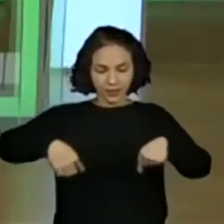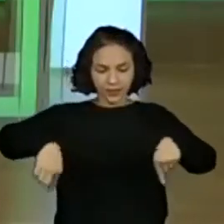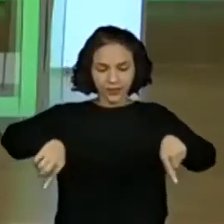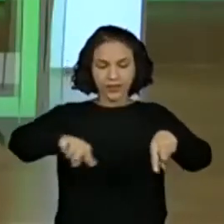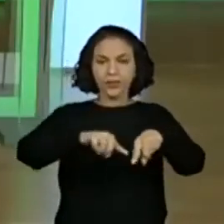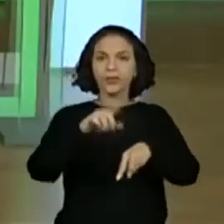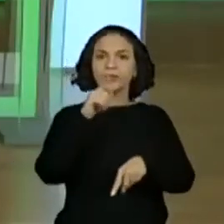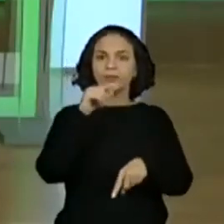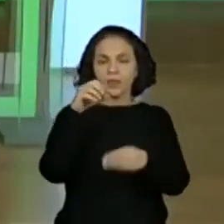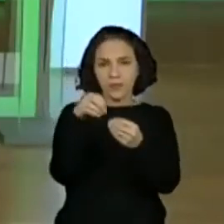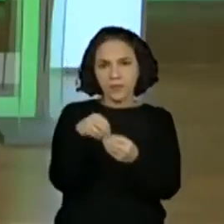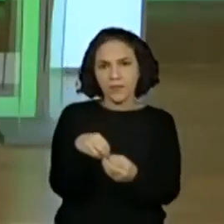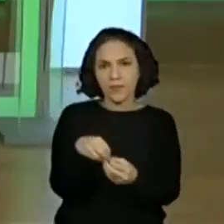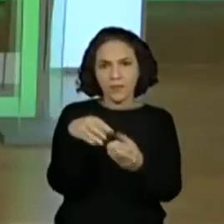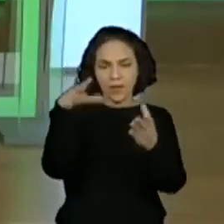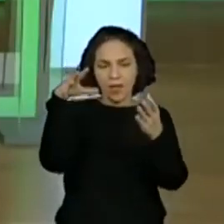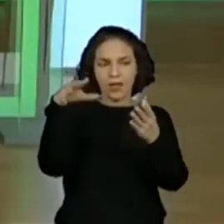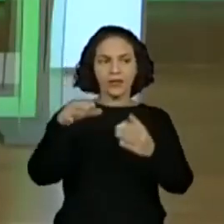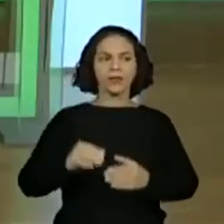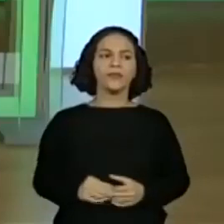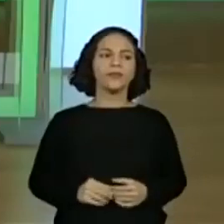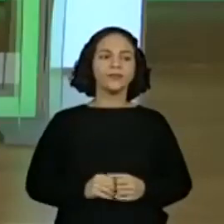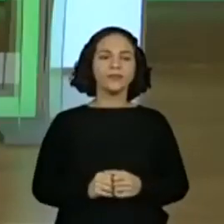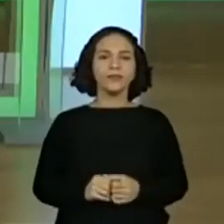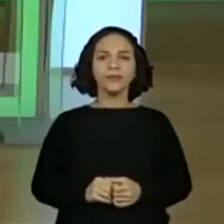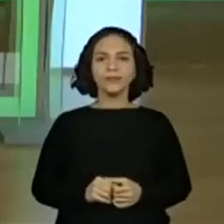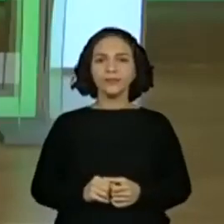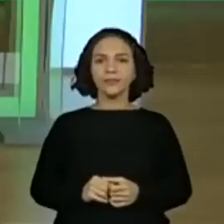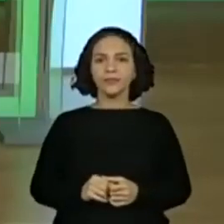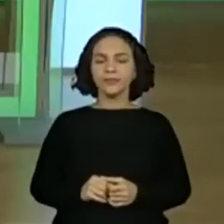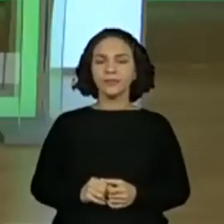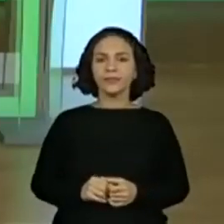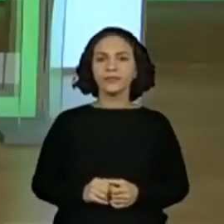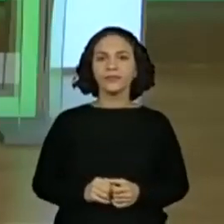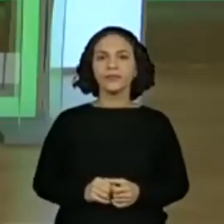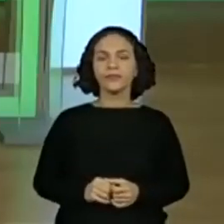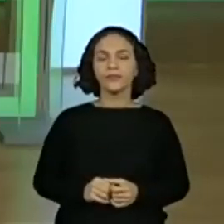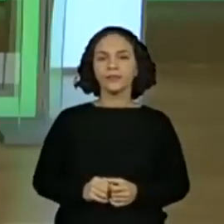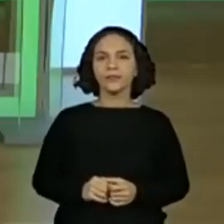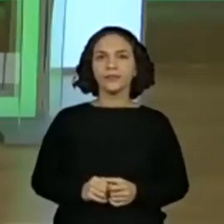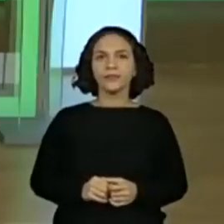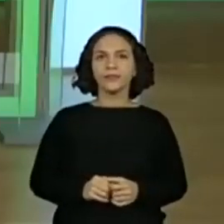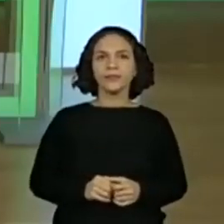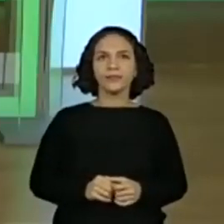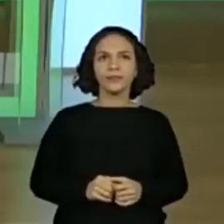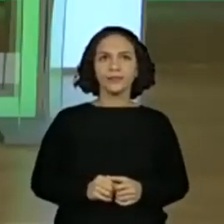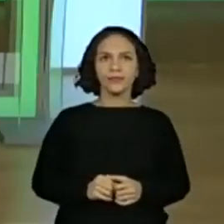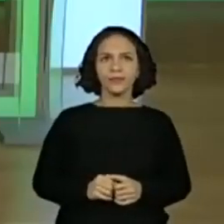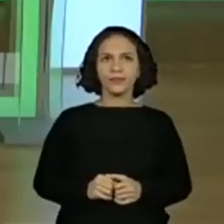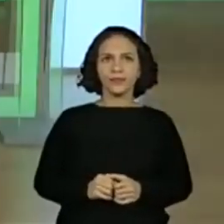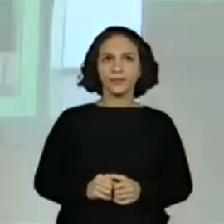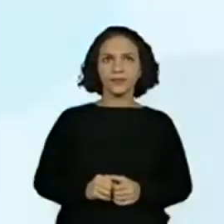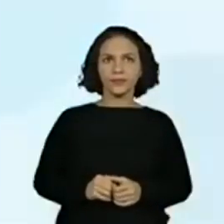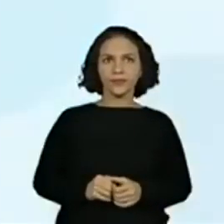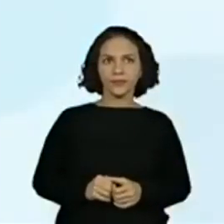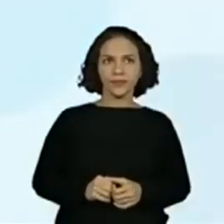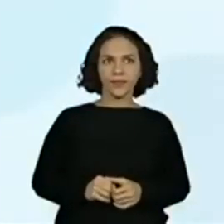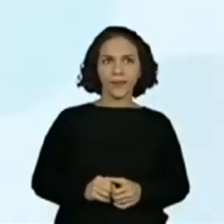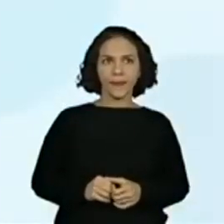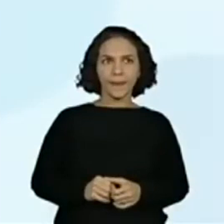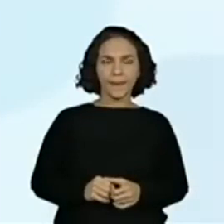a magia do lago. Mago conhecia